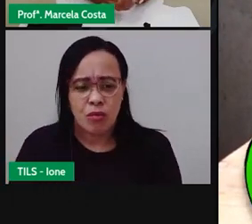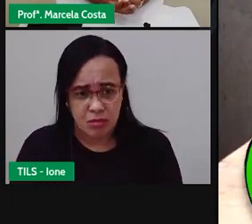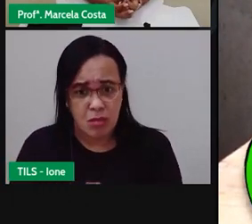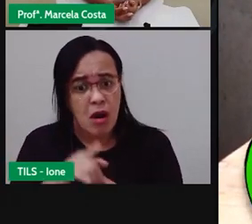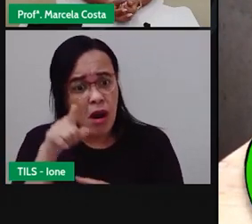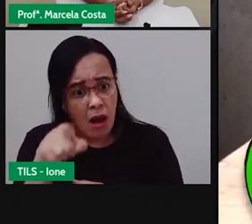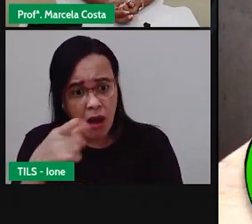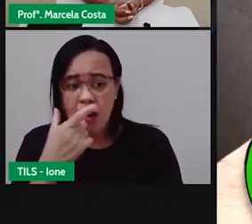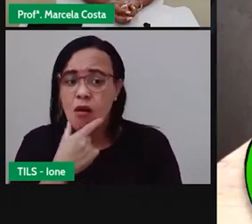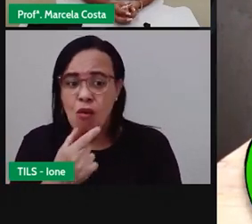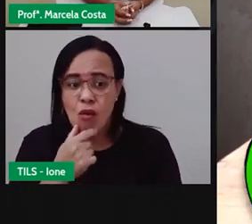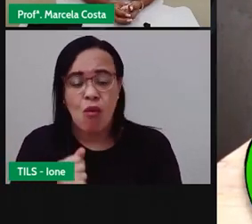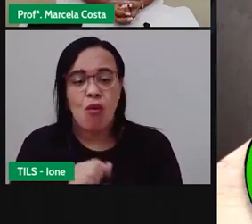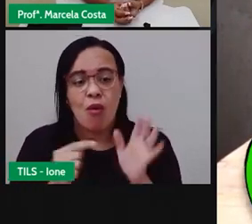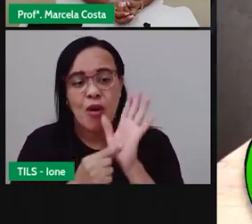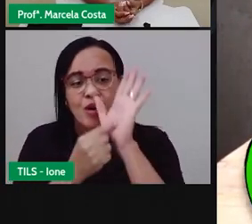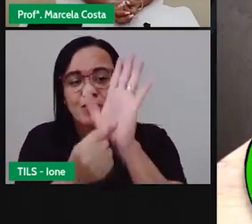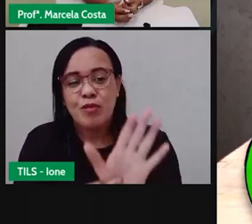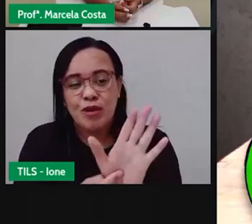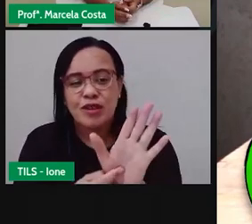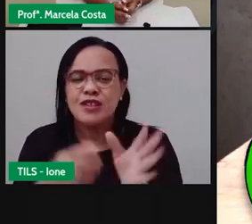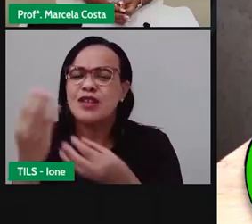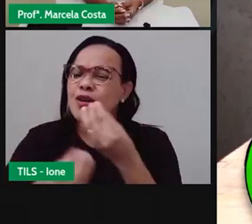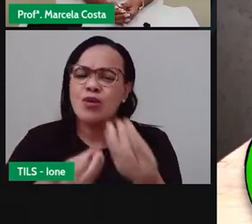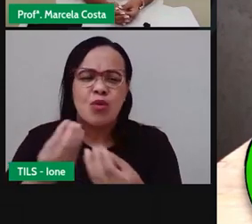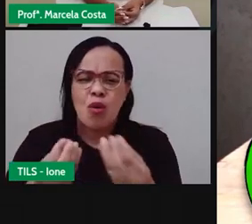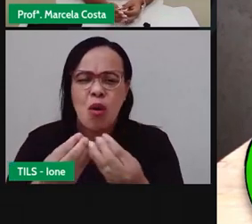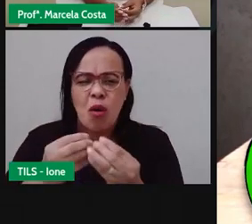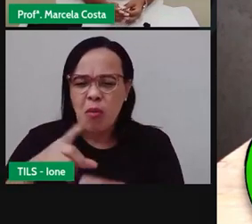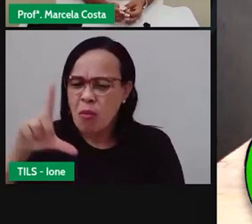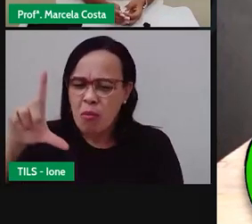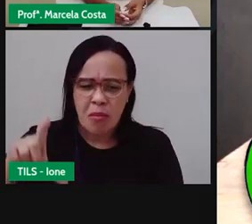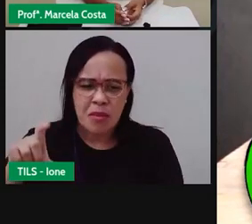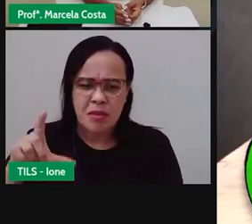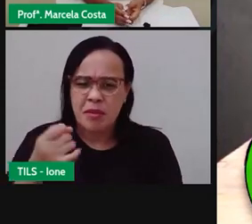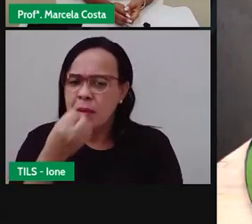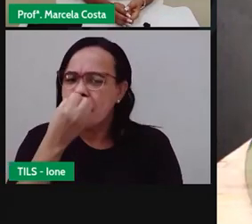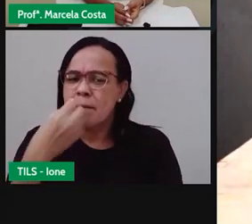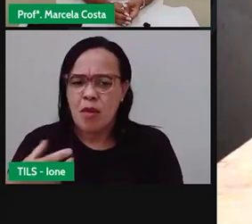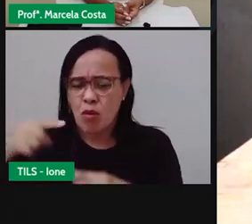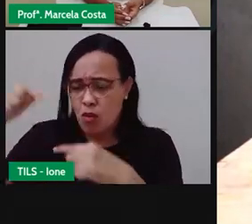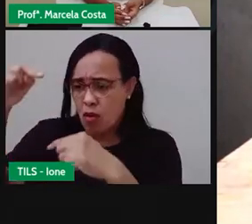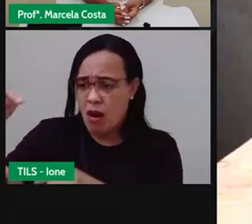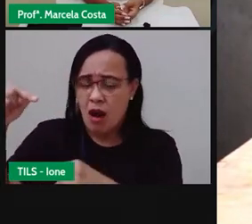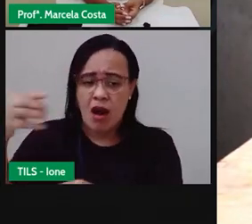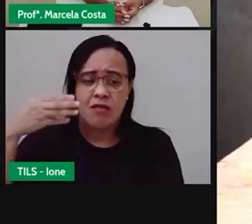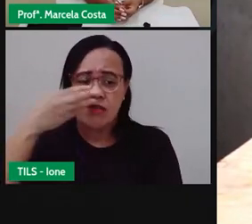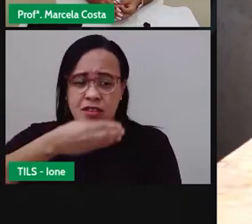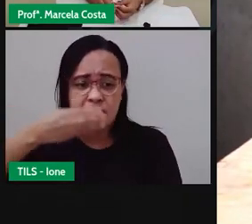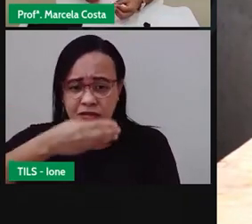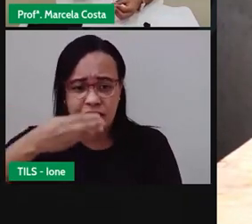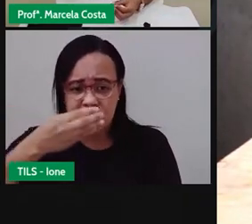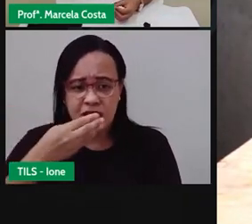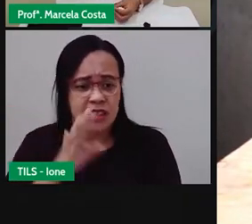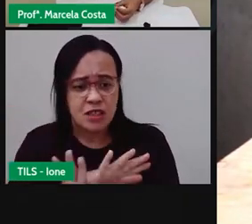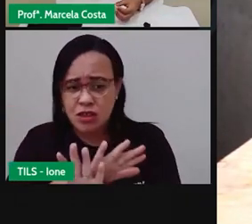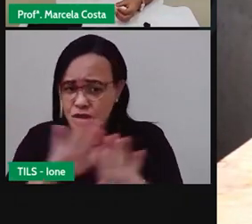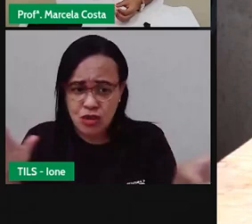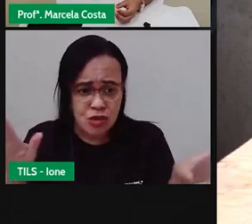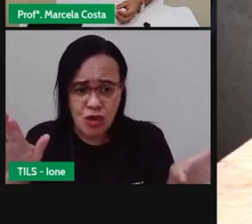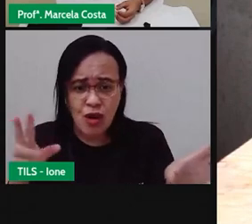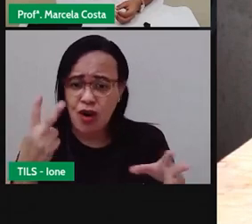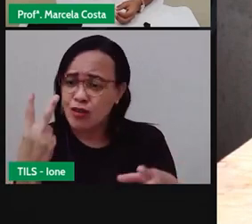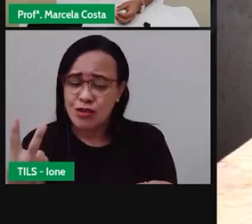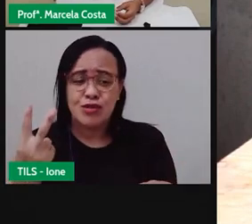essa composteira pequenininha aqui que cabe em qualquer lugar usando apenas garrafa pet, duas garrafas pet e mais nada você